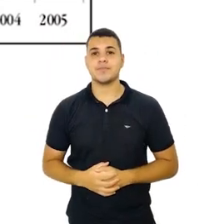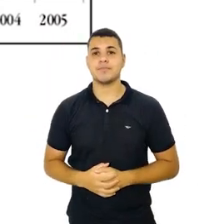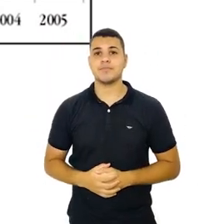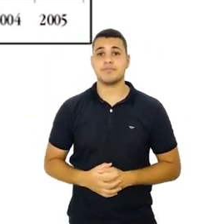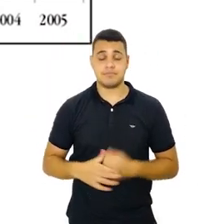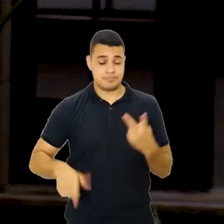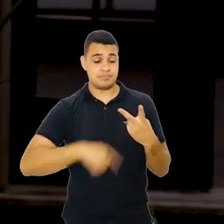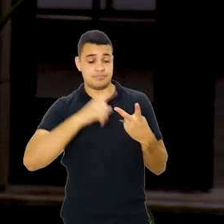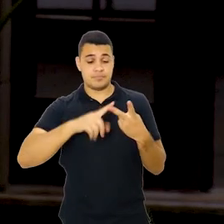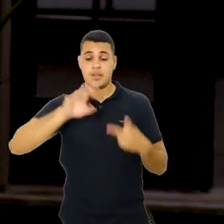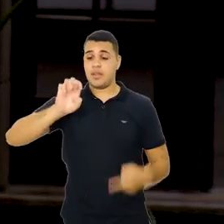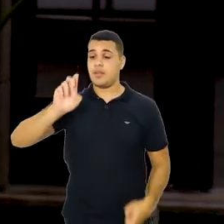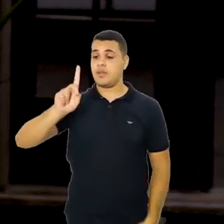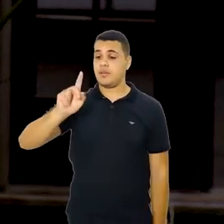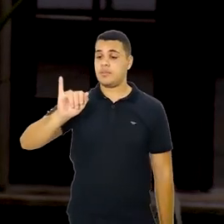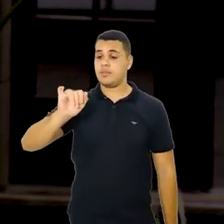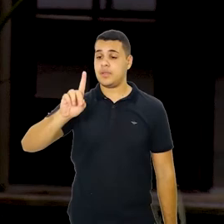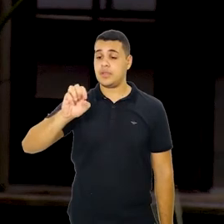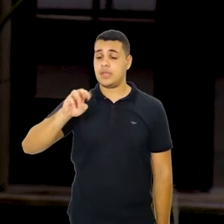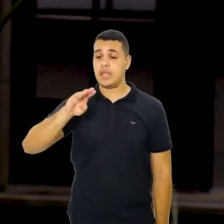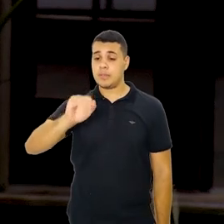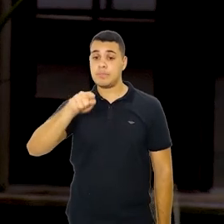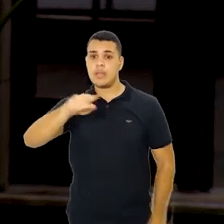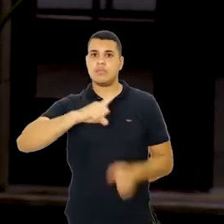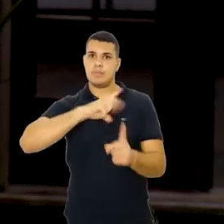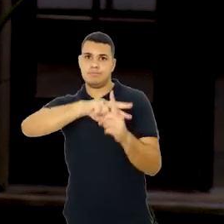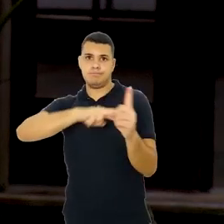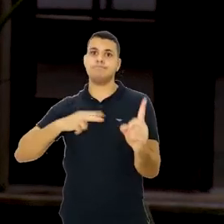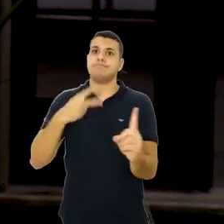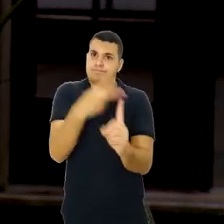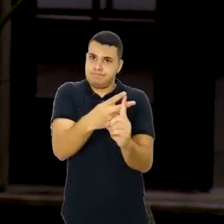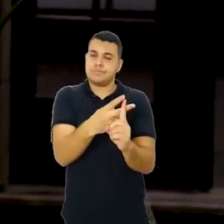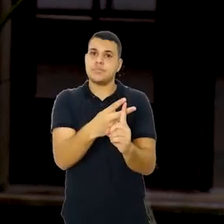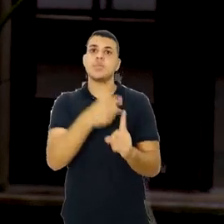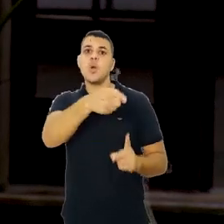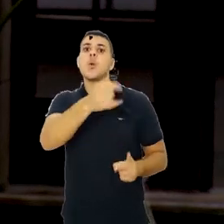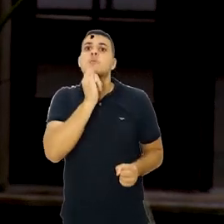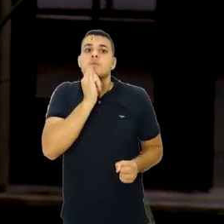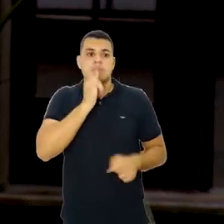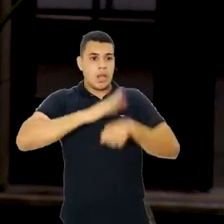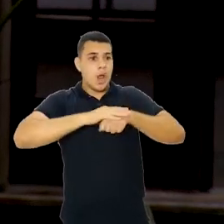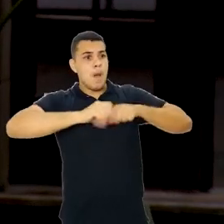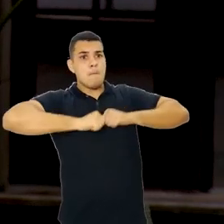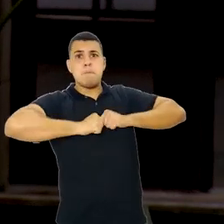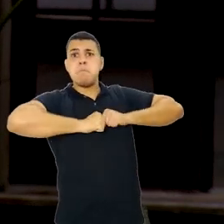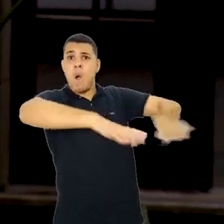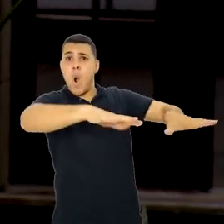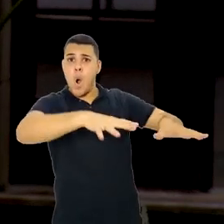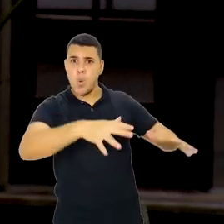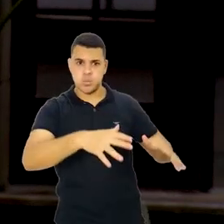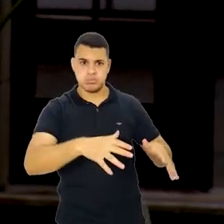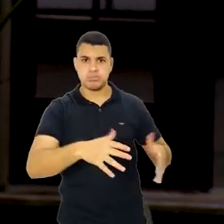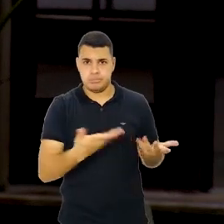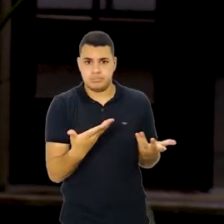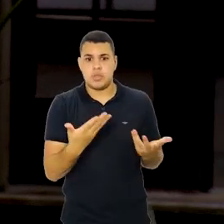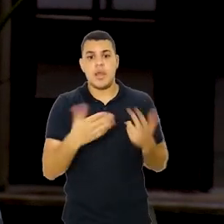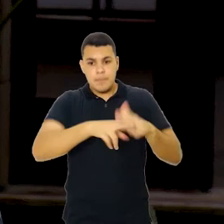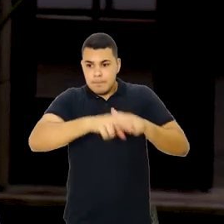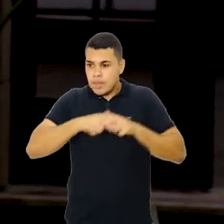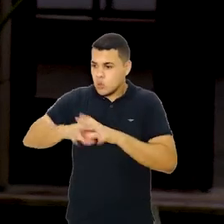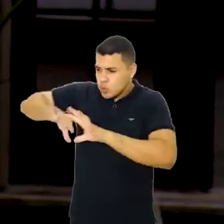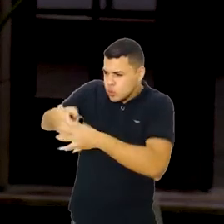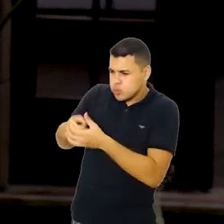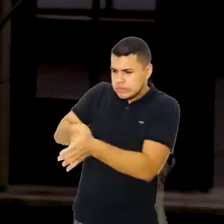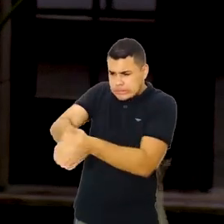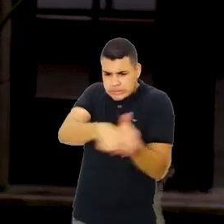amazônica. E uma epidemia? Uma epidemia é uma elevação brusca, temporária, acima do